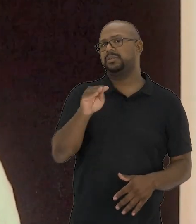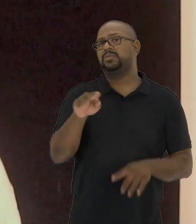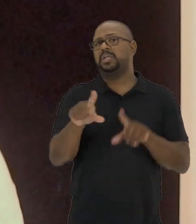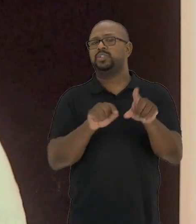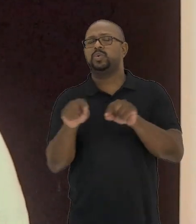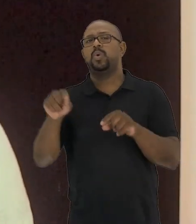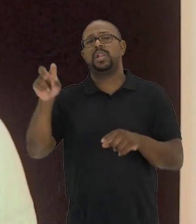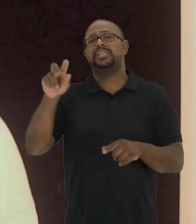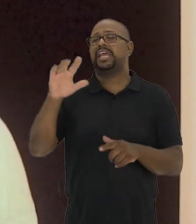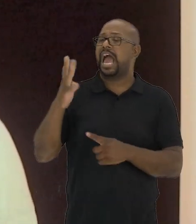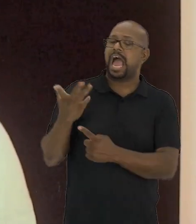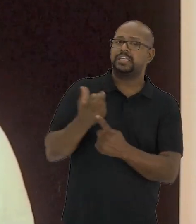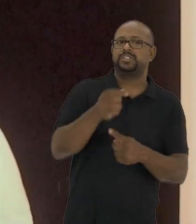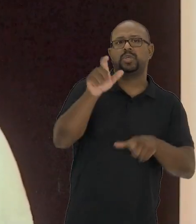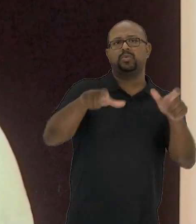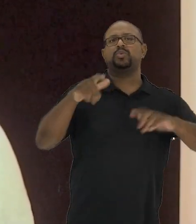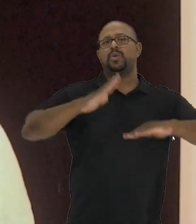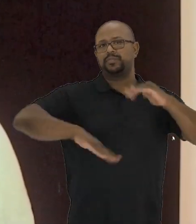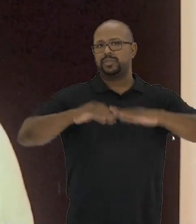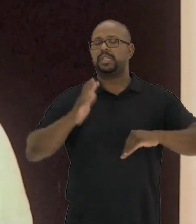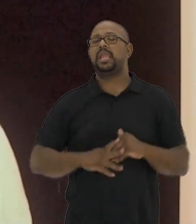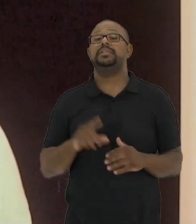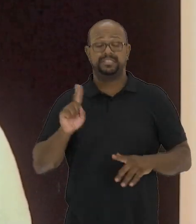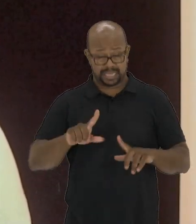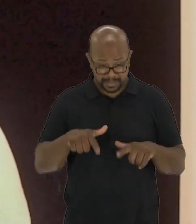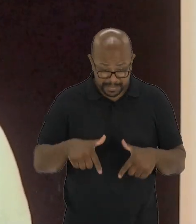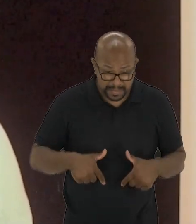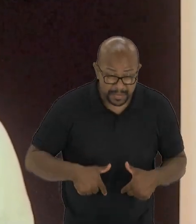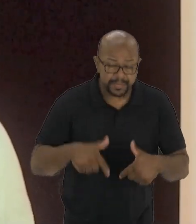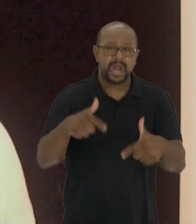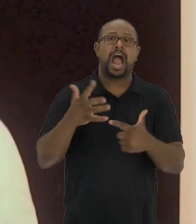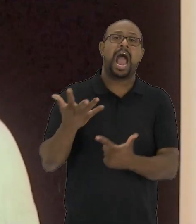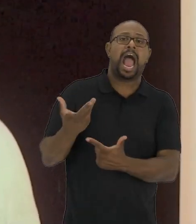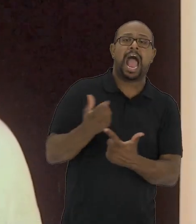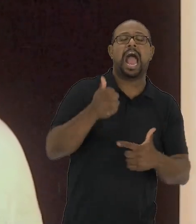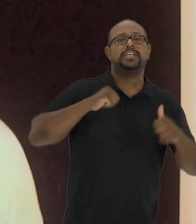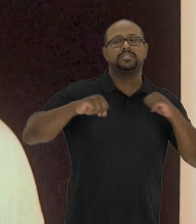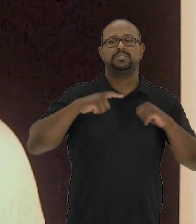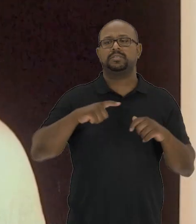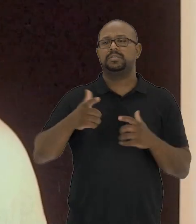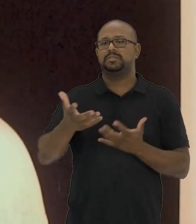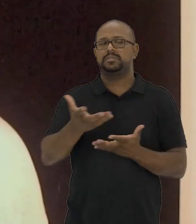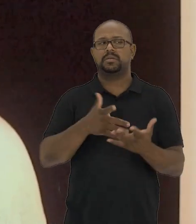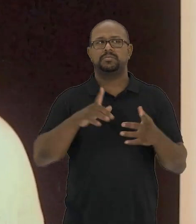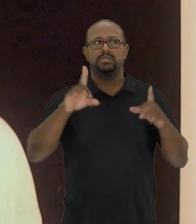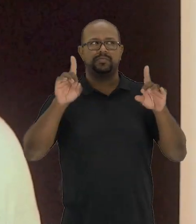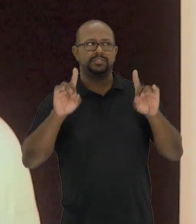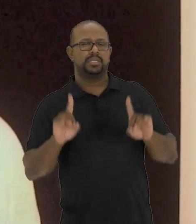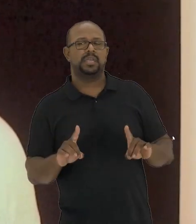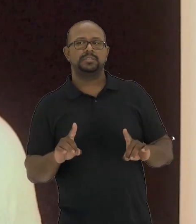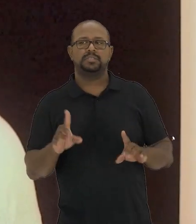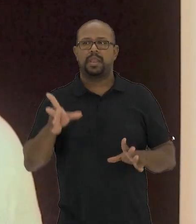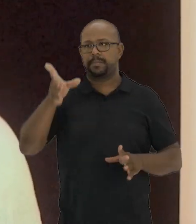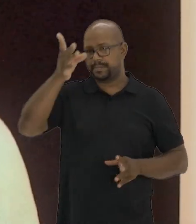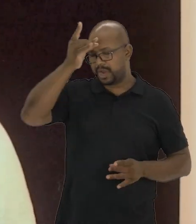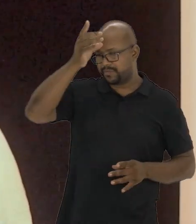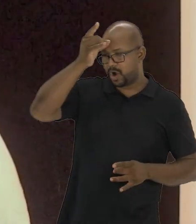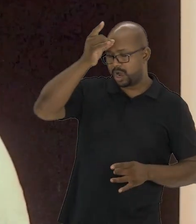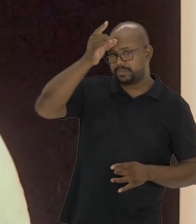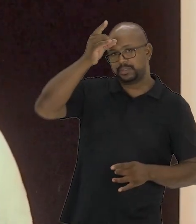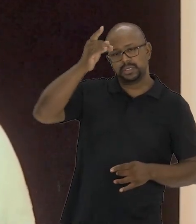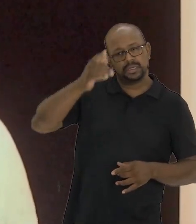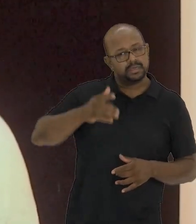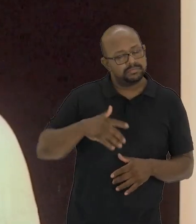discriminação das escolhas artísticas dos profissionais. É no fazer artístico que a relação deficiência